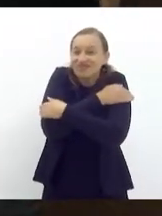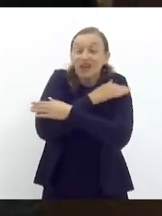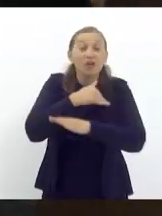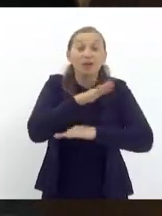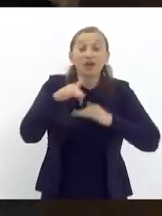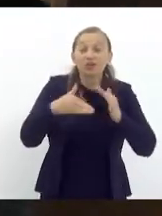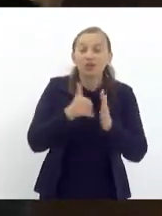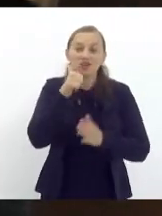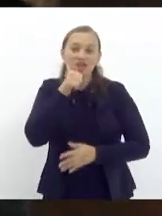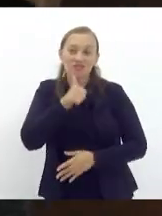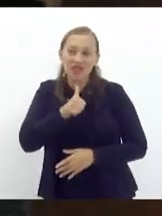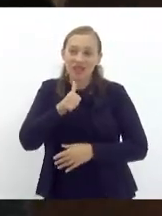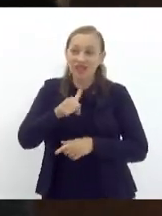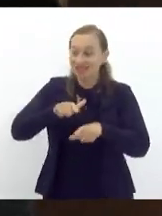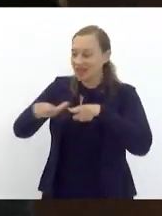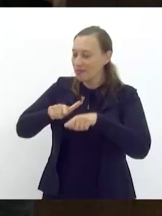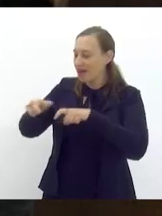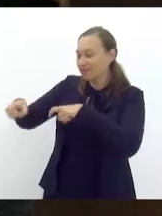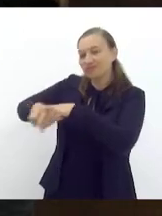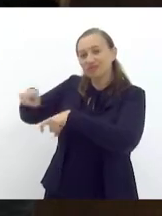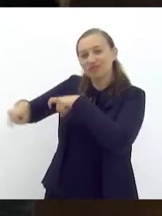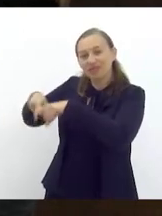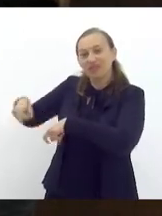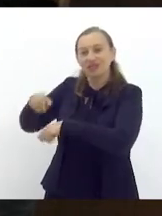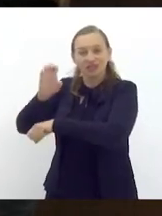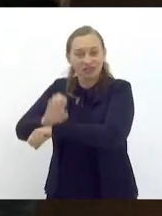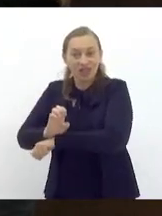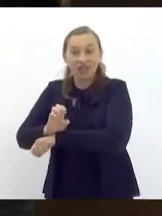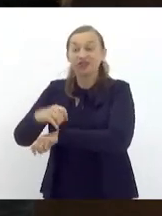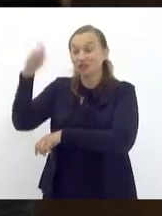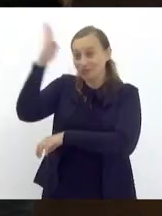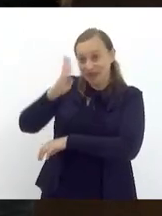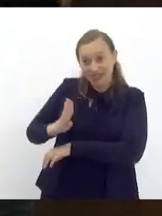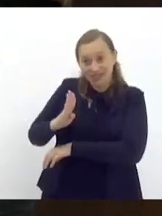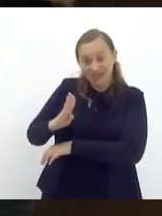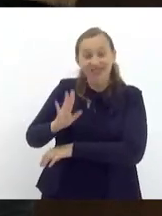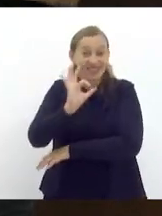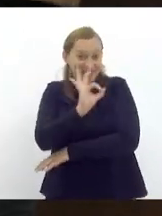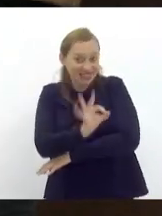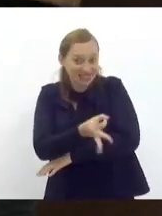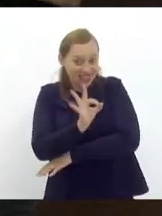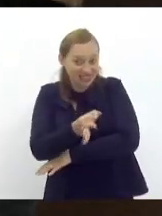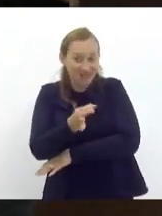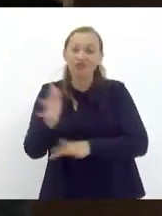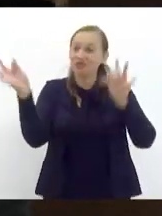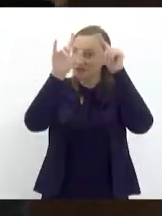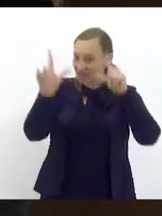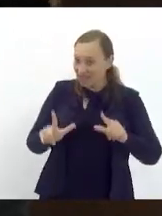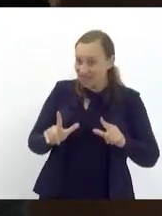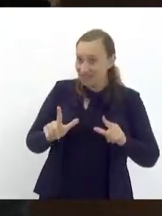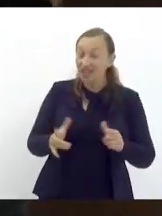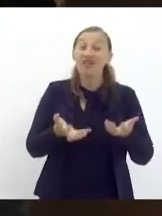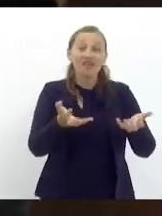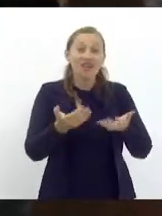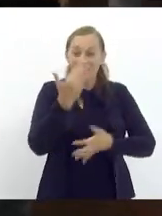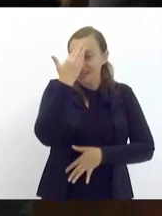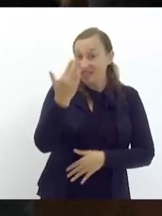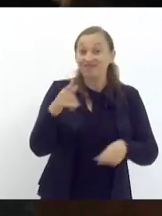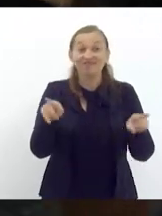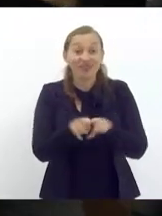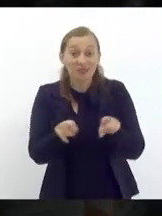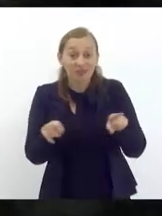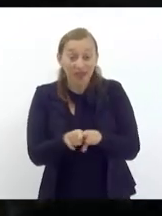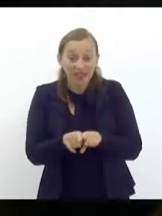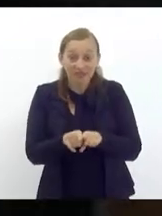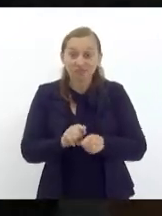todas as mulheres camponesas do nosso estado do Brasil que certamente estão muito felizes e quero agradecer também